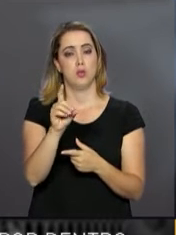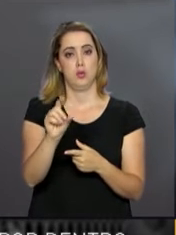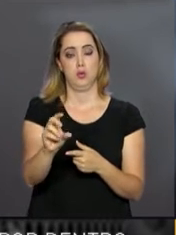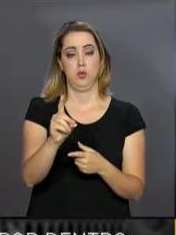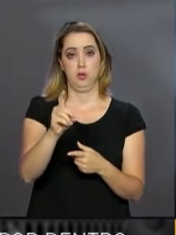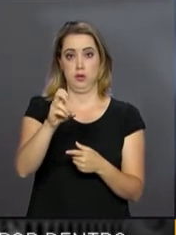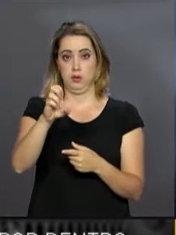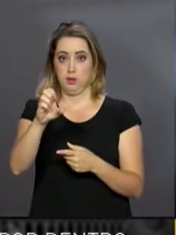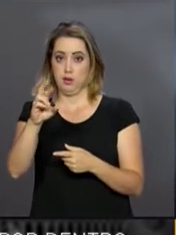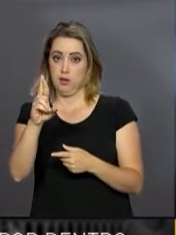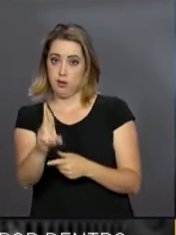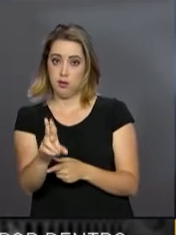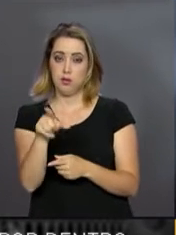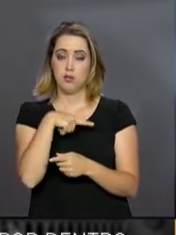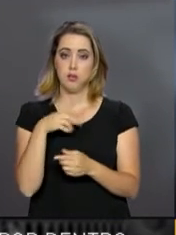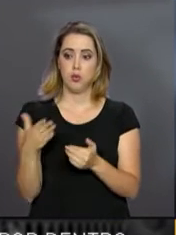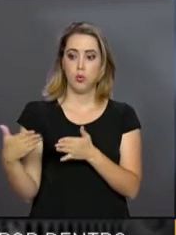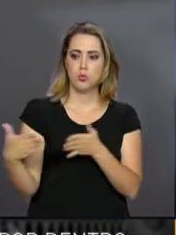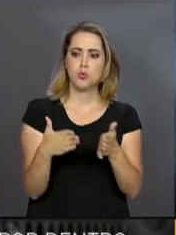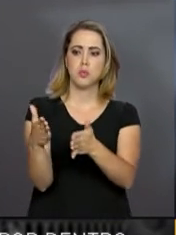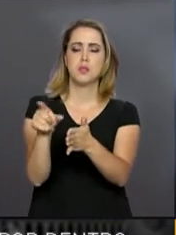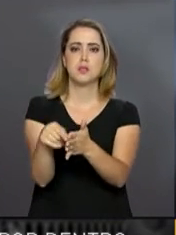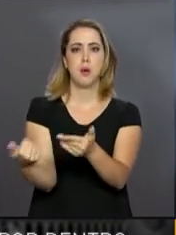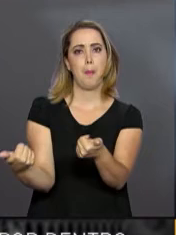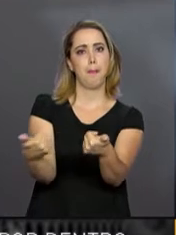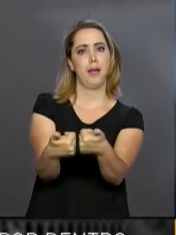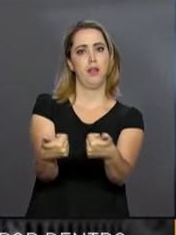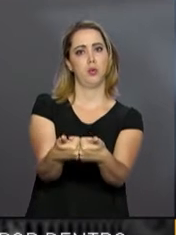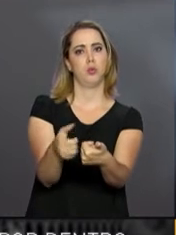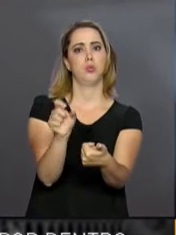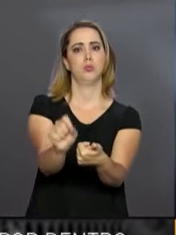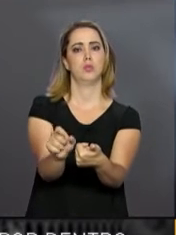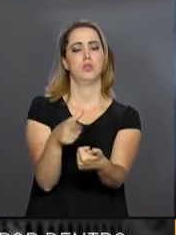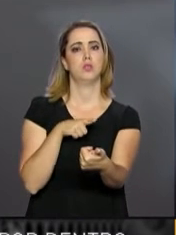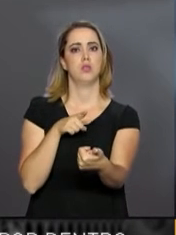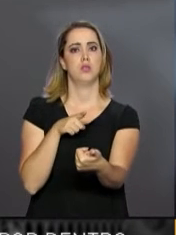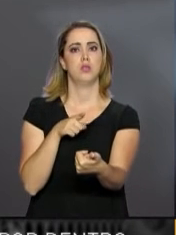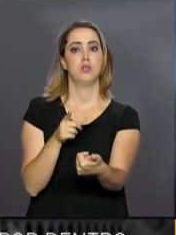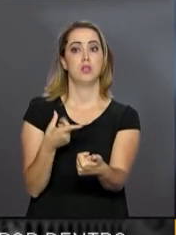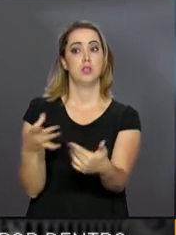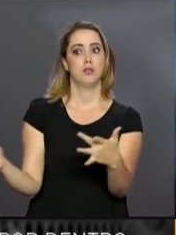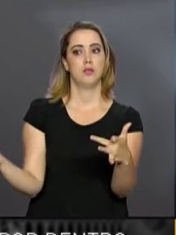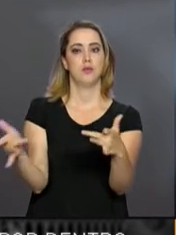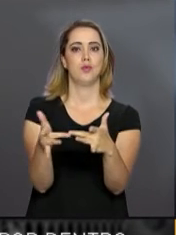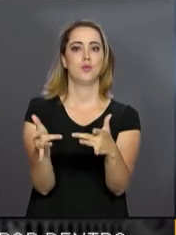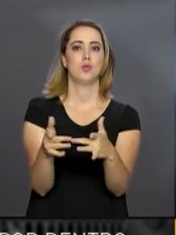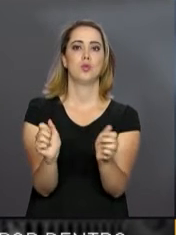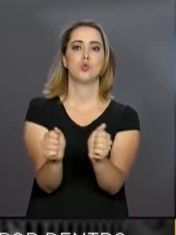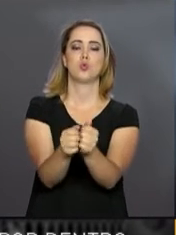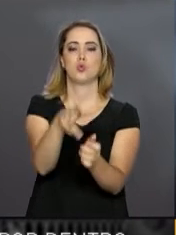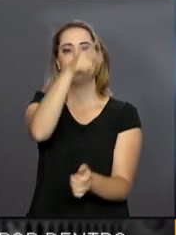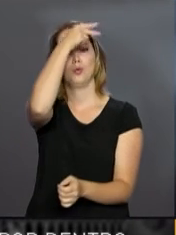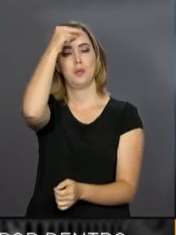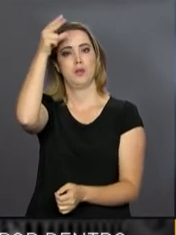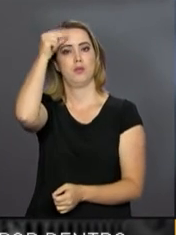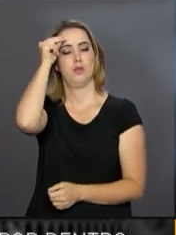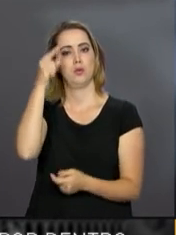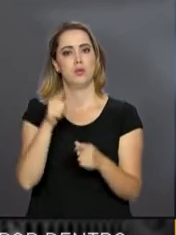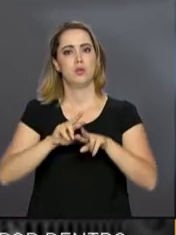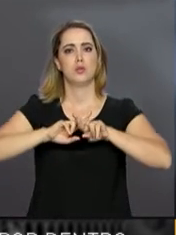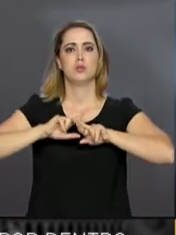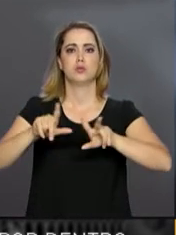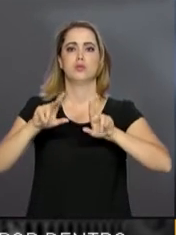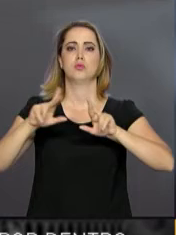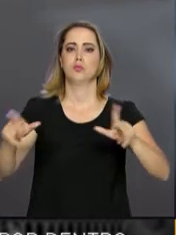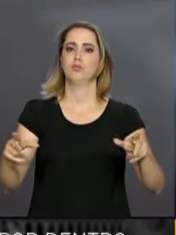de uma via próxima a Botucatu, para que houvesse um convênio com a Prefeitura, na medida que diversos